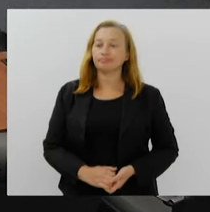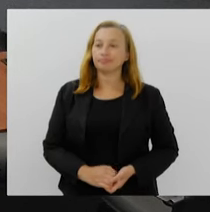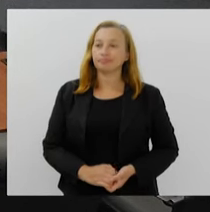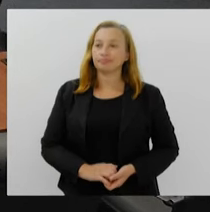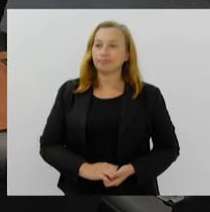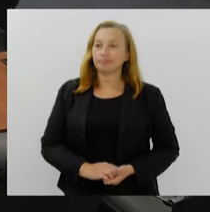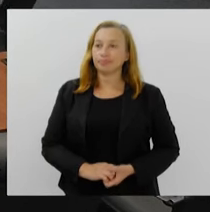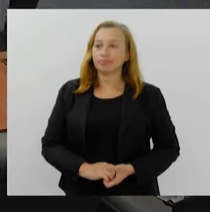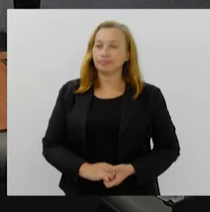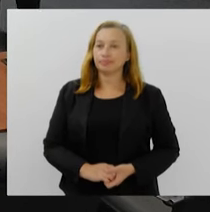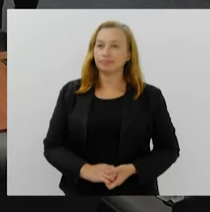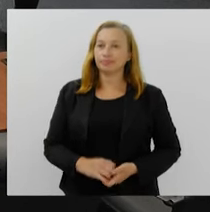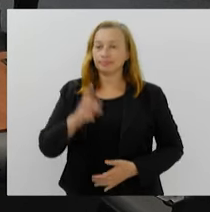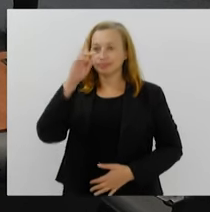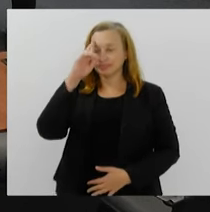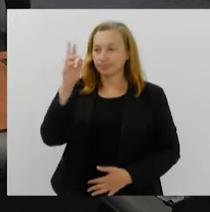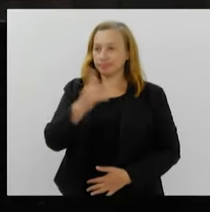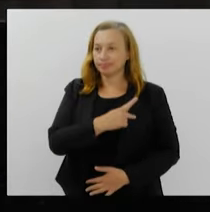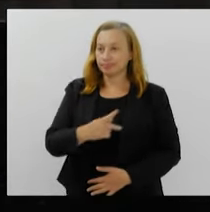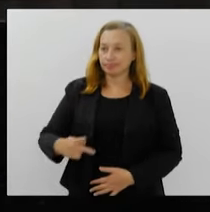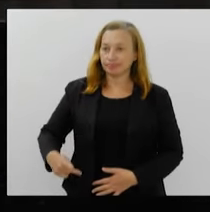Senhor presidente,